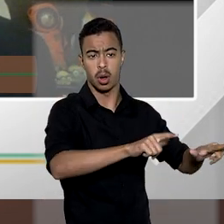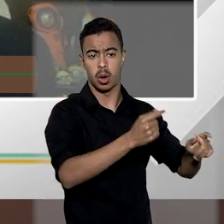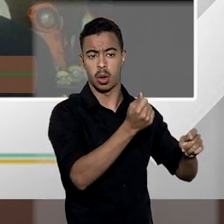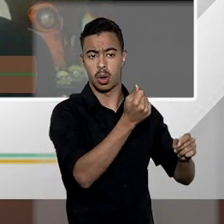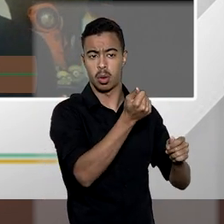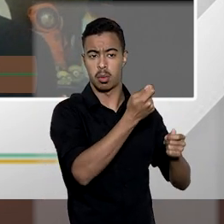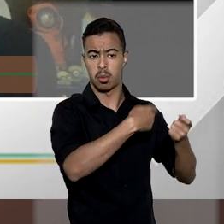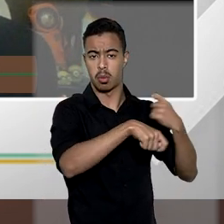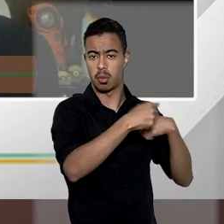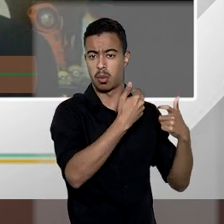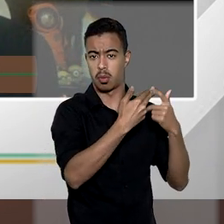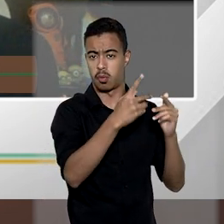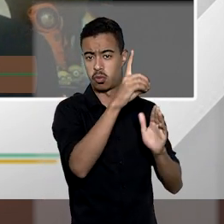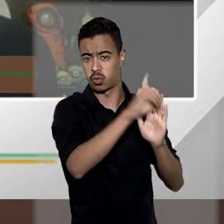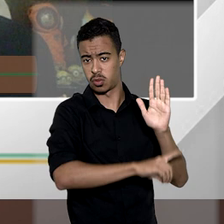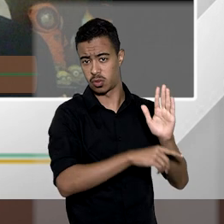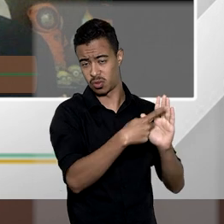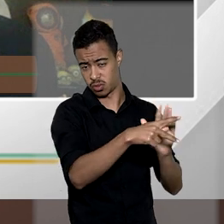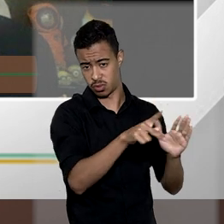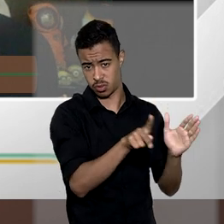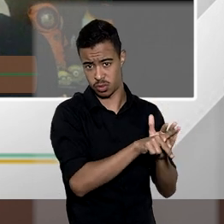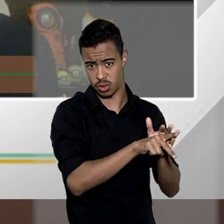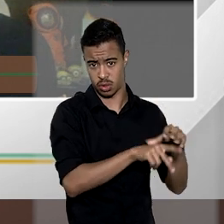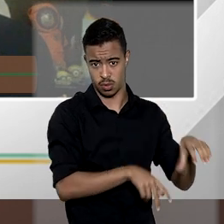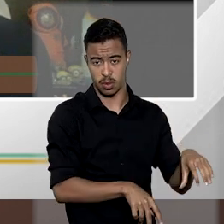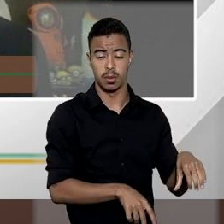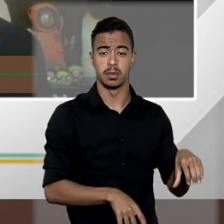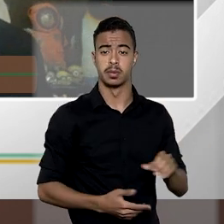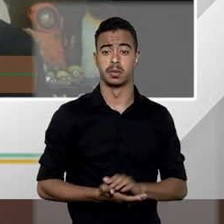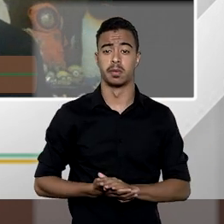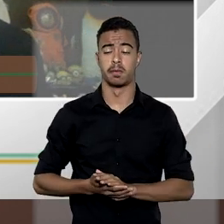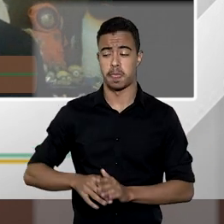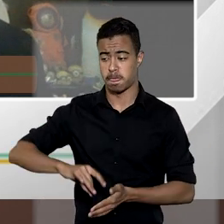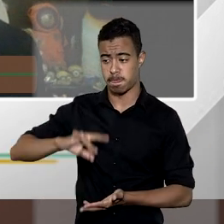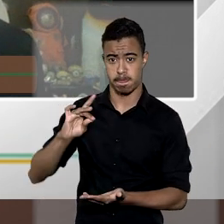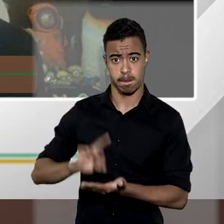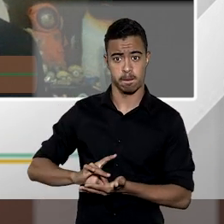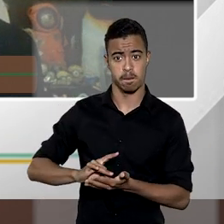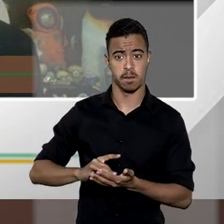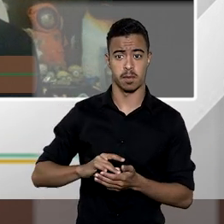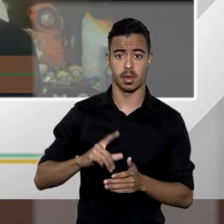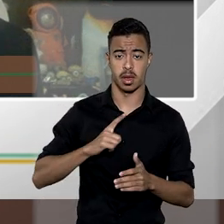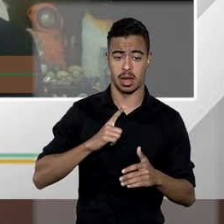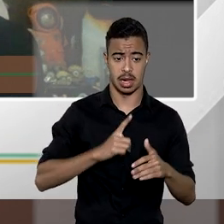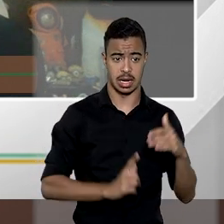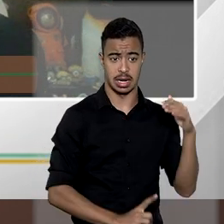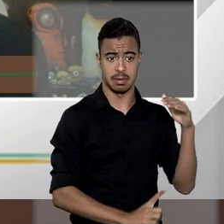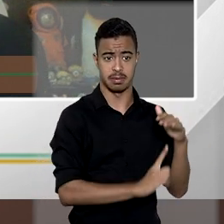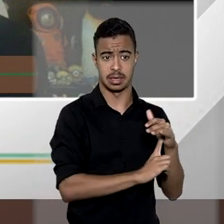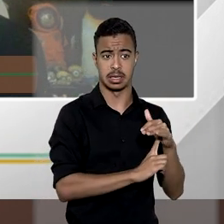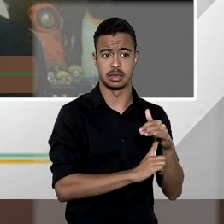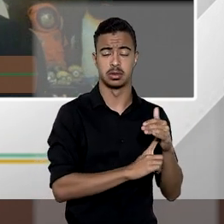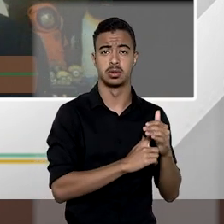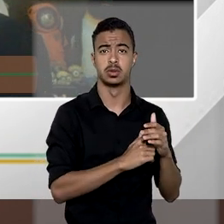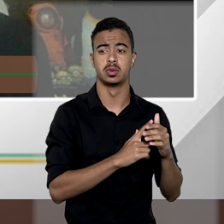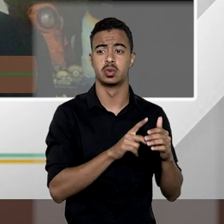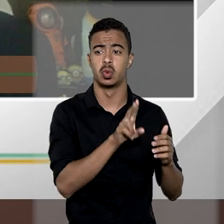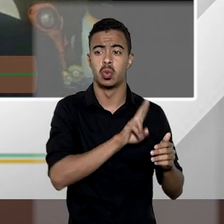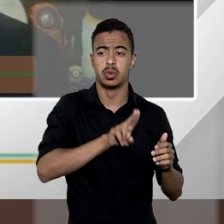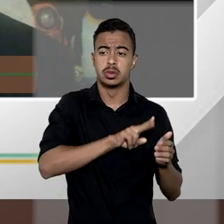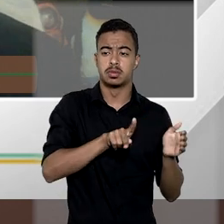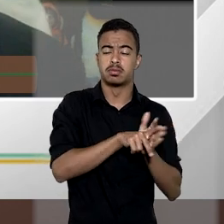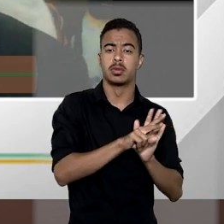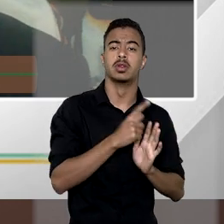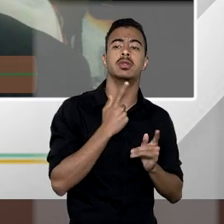conteúdo econômico do direito de propriedade quando ela for realmente tão apenas uma limitação ao gozo